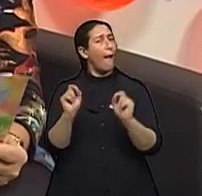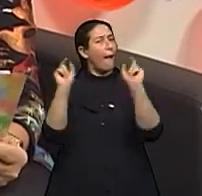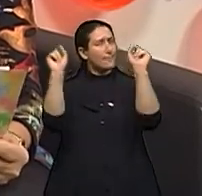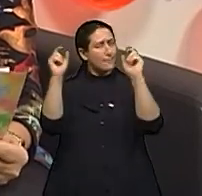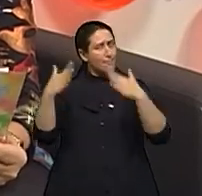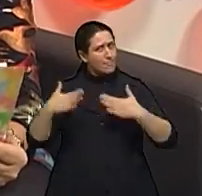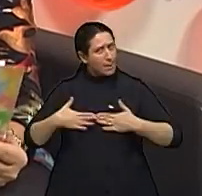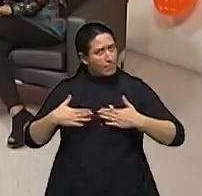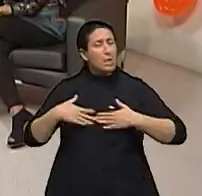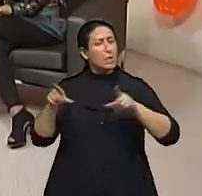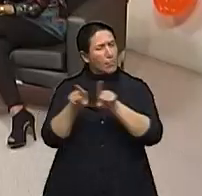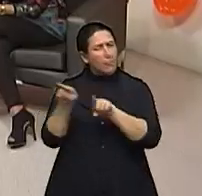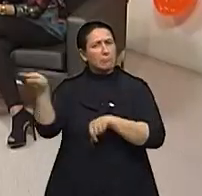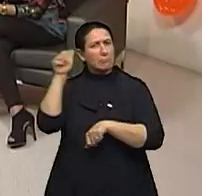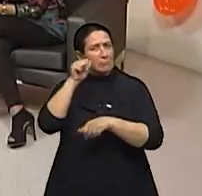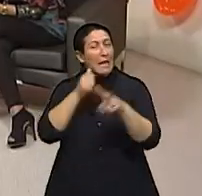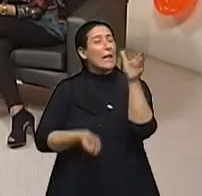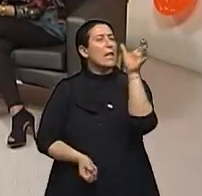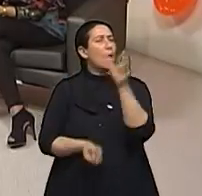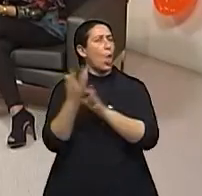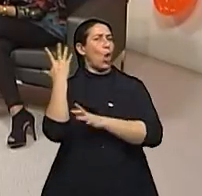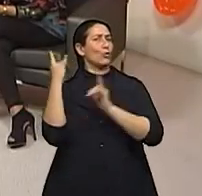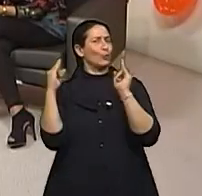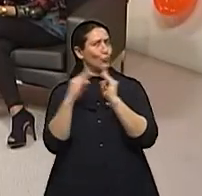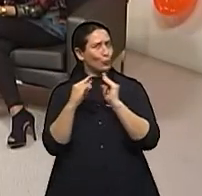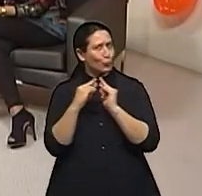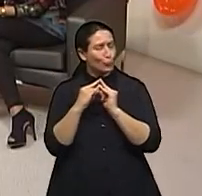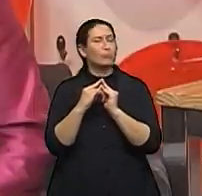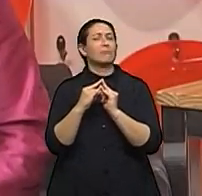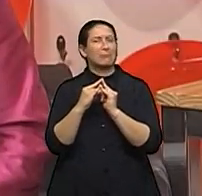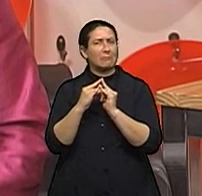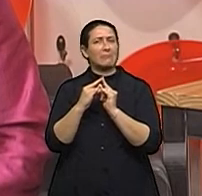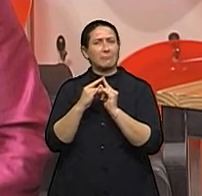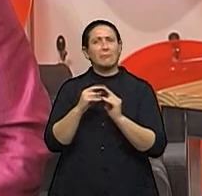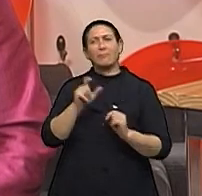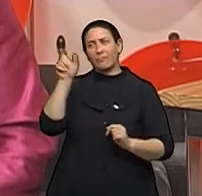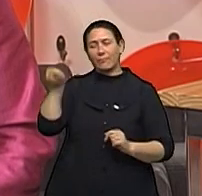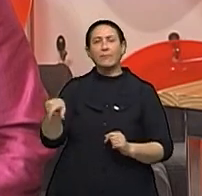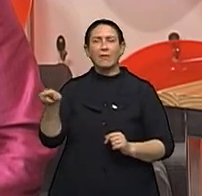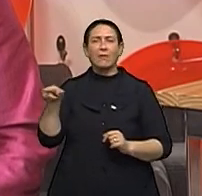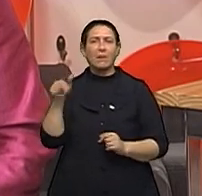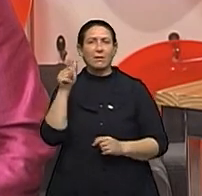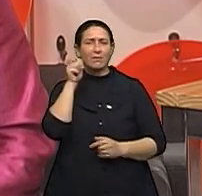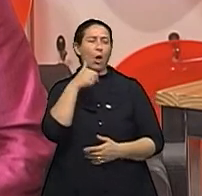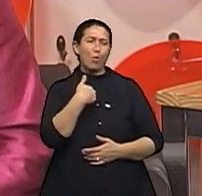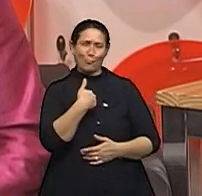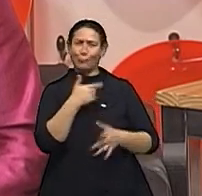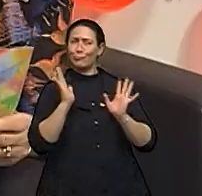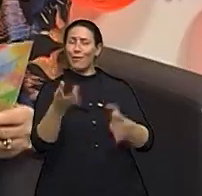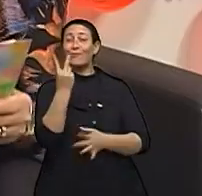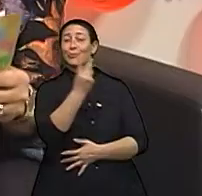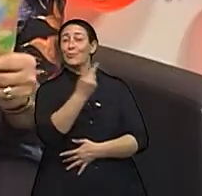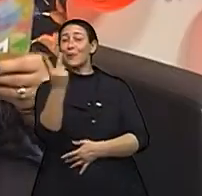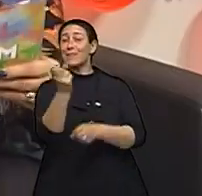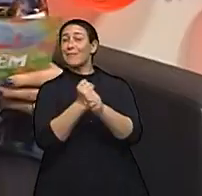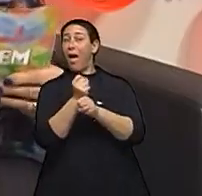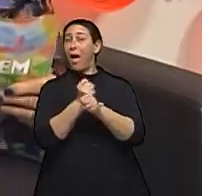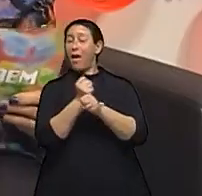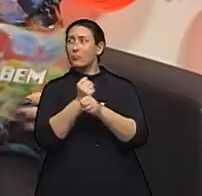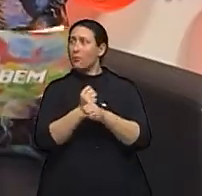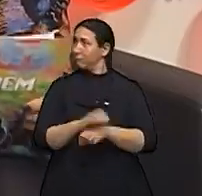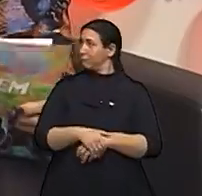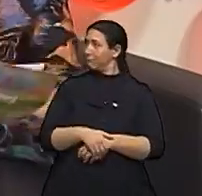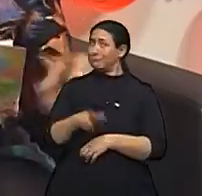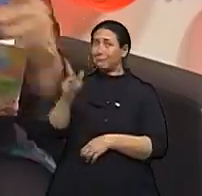criadora também do Instituto, né, doutora Mayra? Criadora há 22 anos já. Ela era bem guriazinha quando ela criou